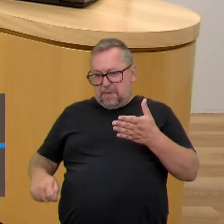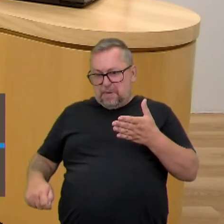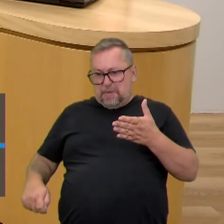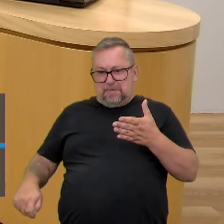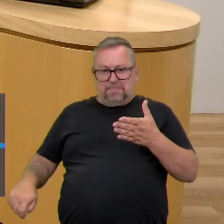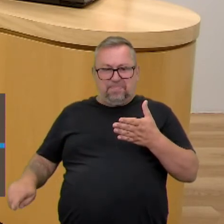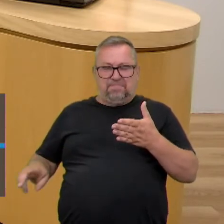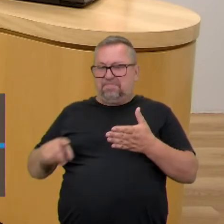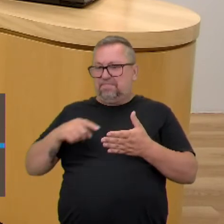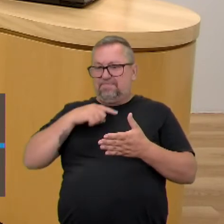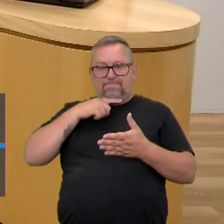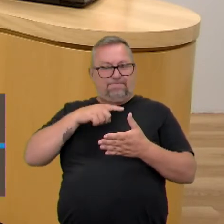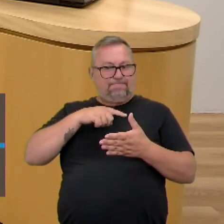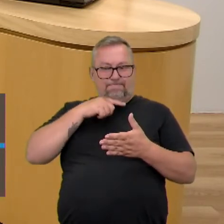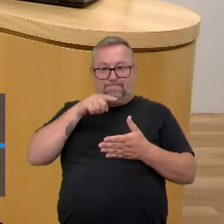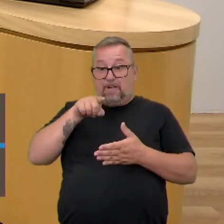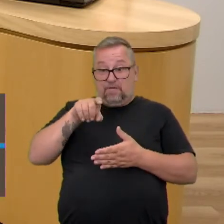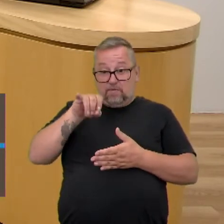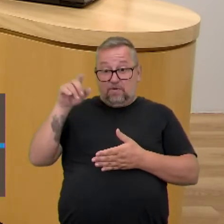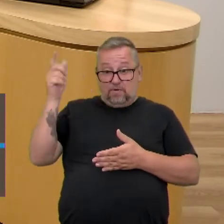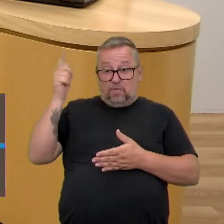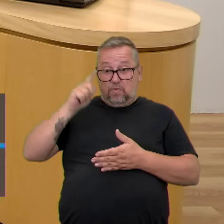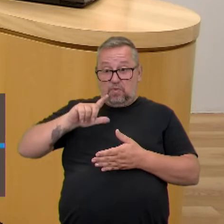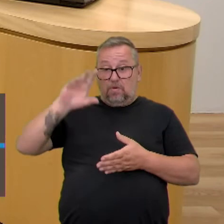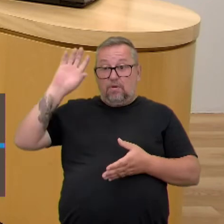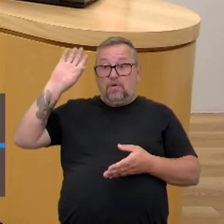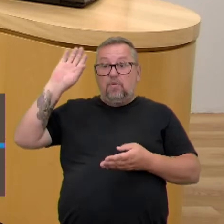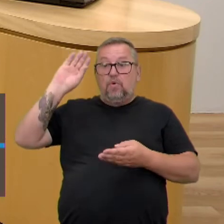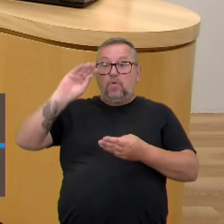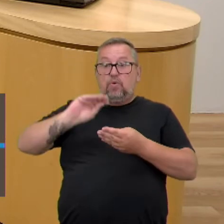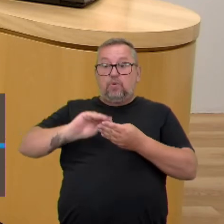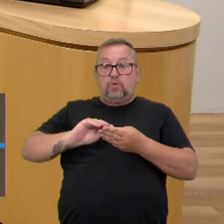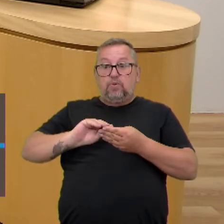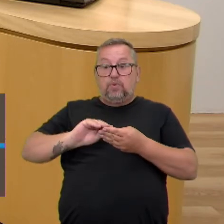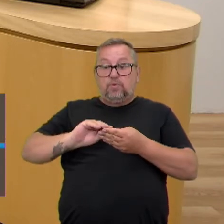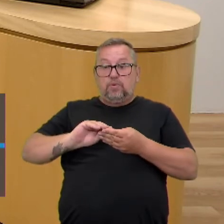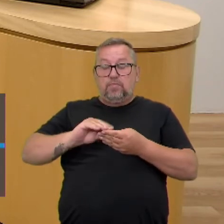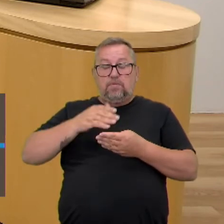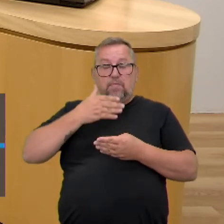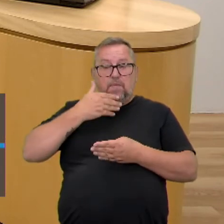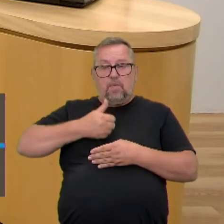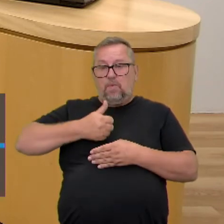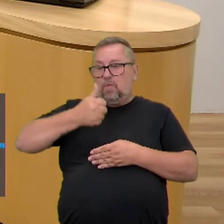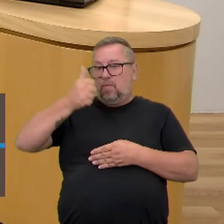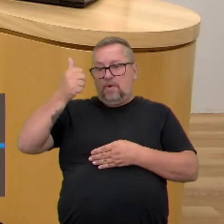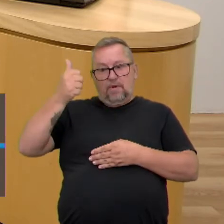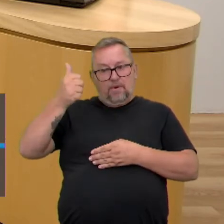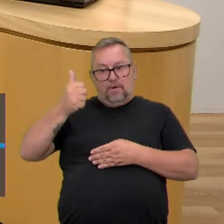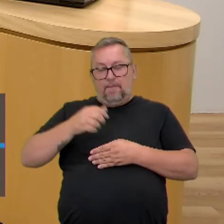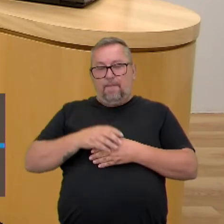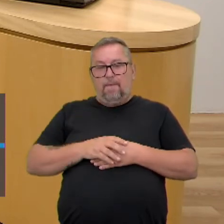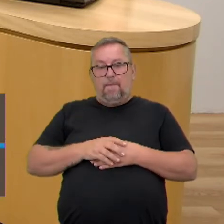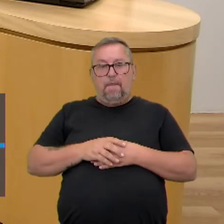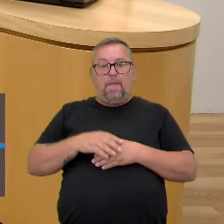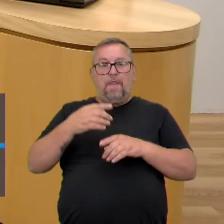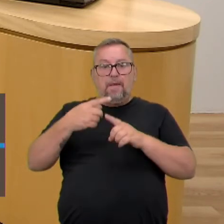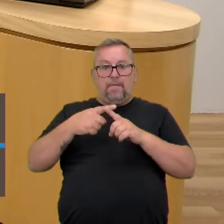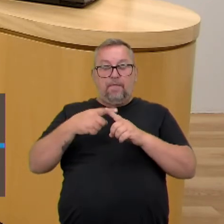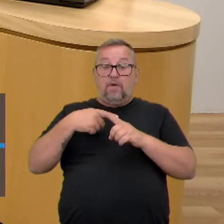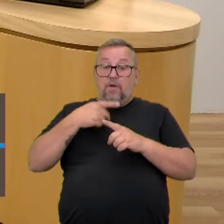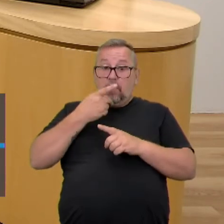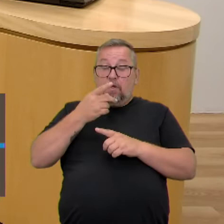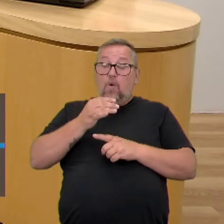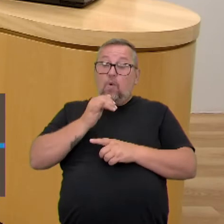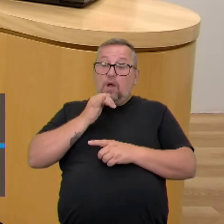questão da pontualidade do caso, muitas vezes, e eu estou aqui pegando a questão da advocacia